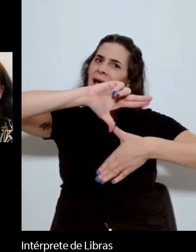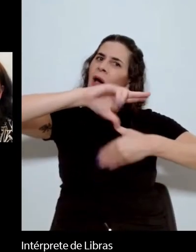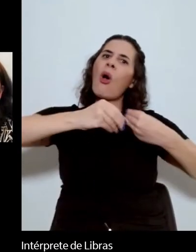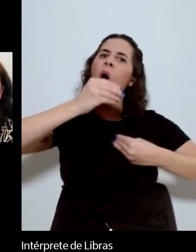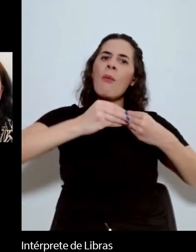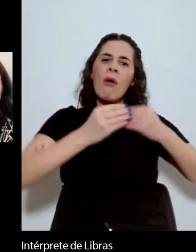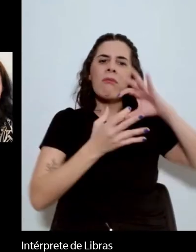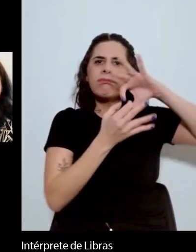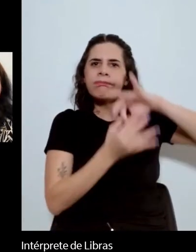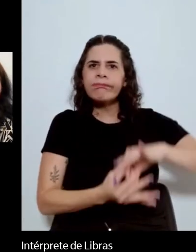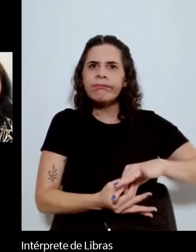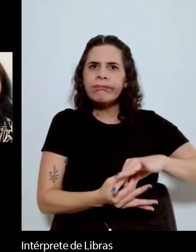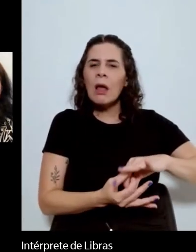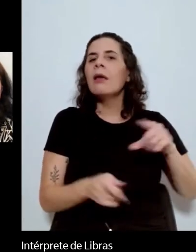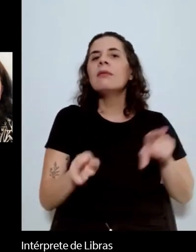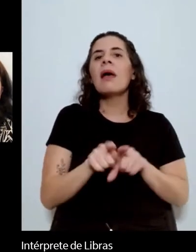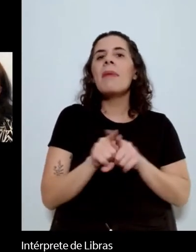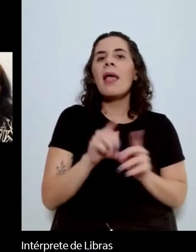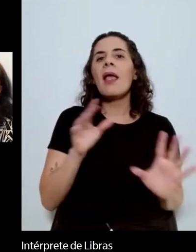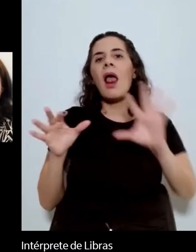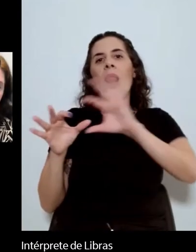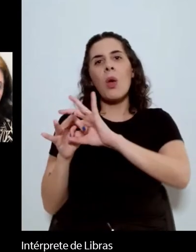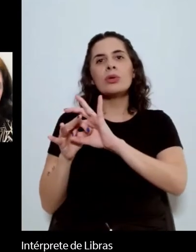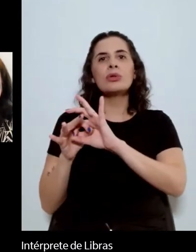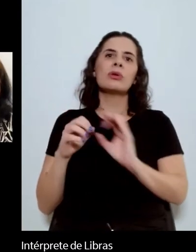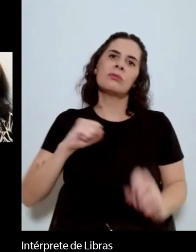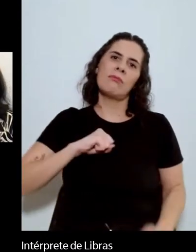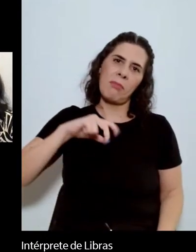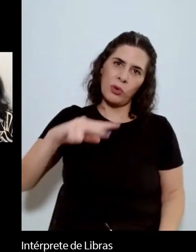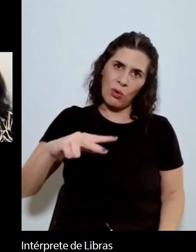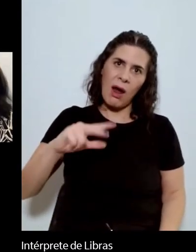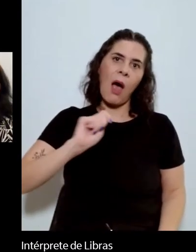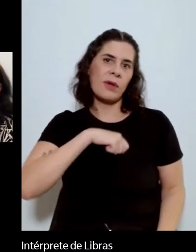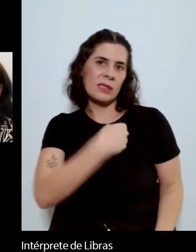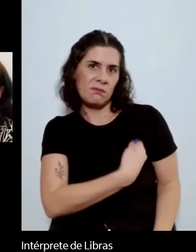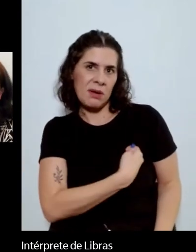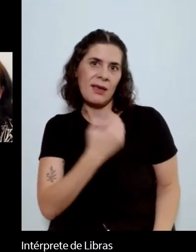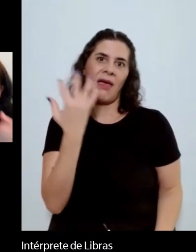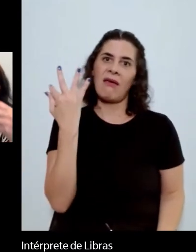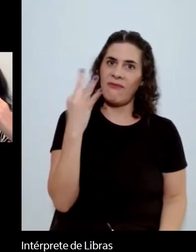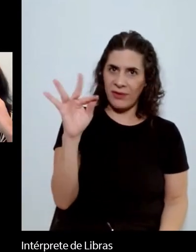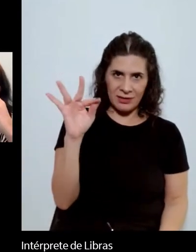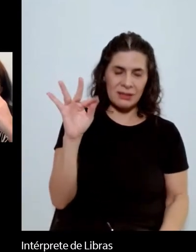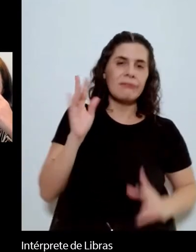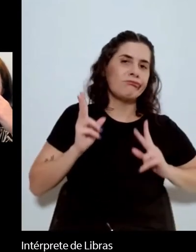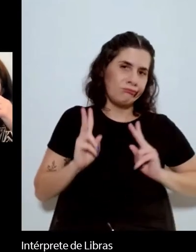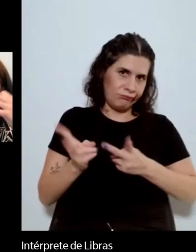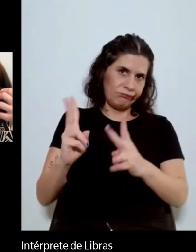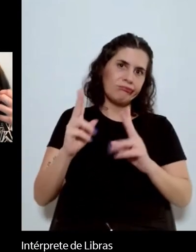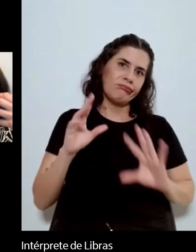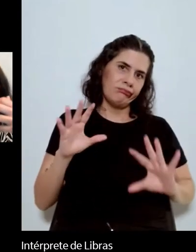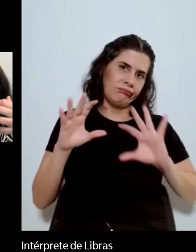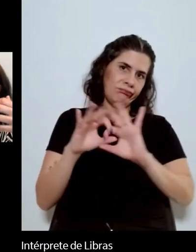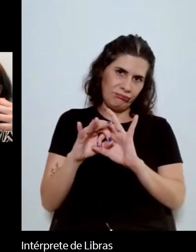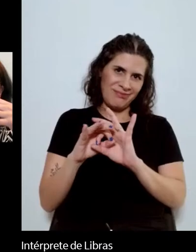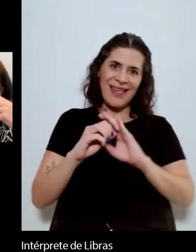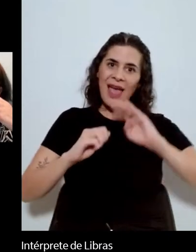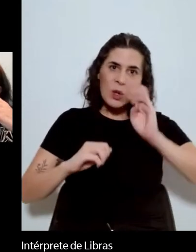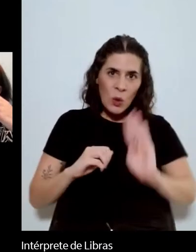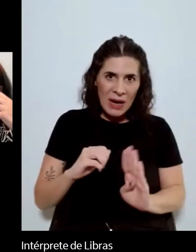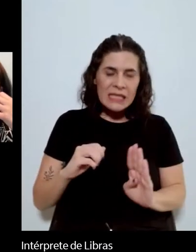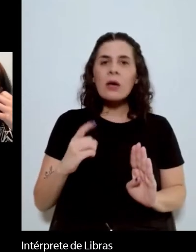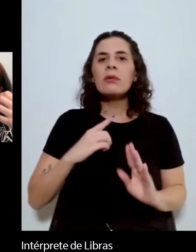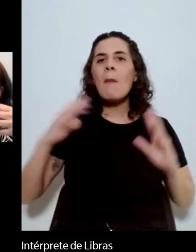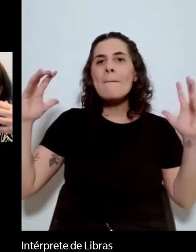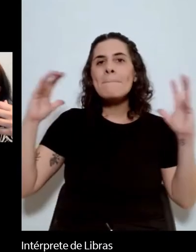duradouros com Portugal, Espanha e França. No Brasil, a pressão é centrífuga,